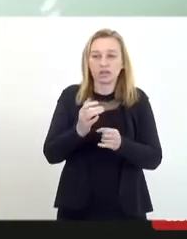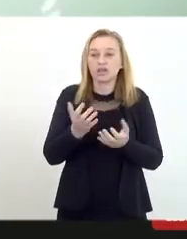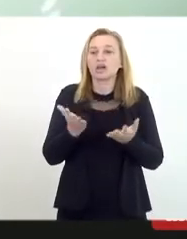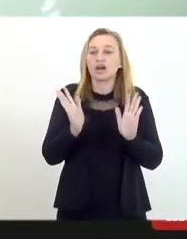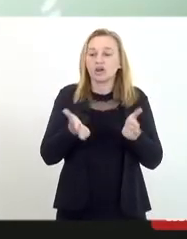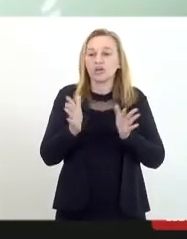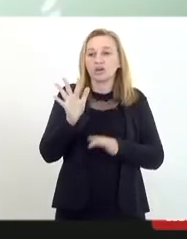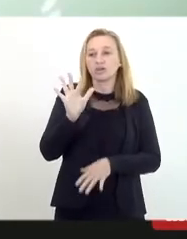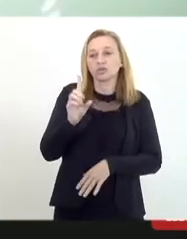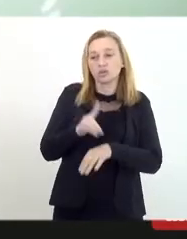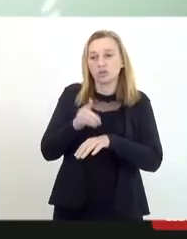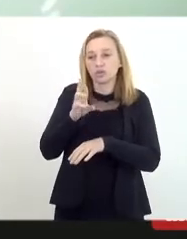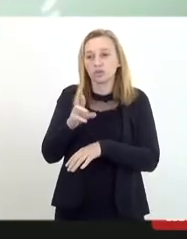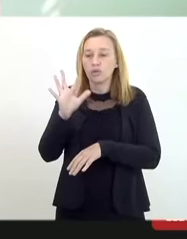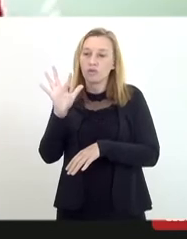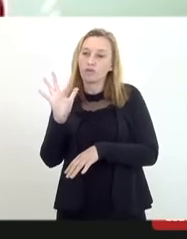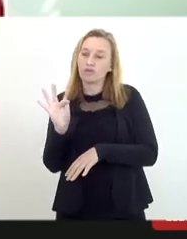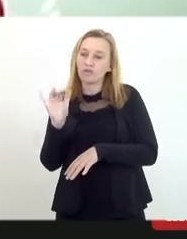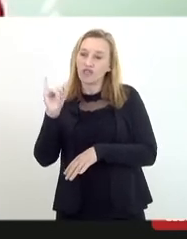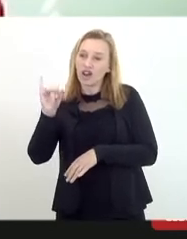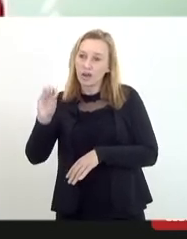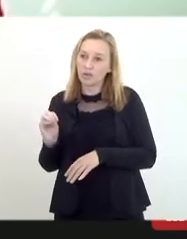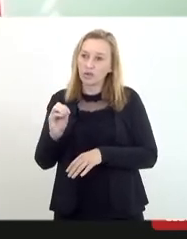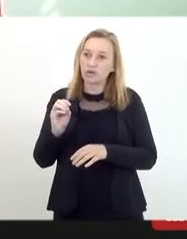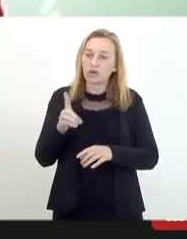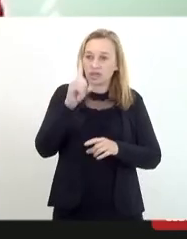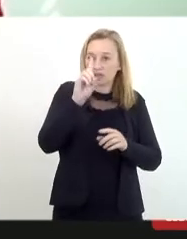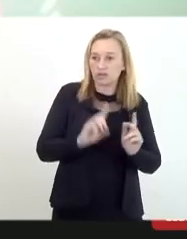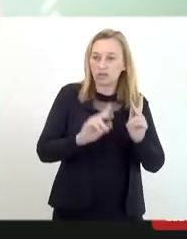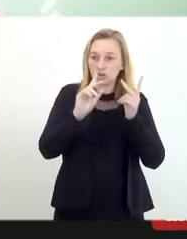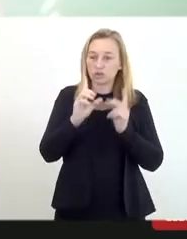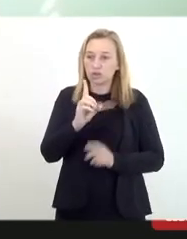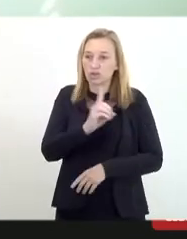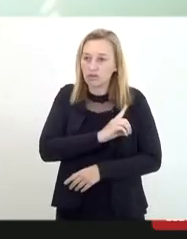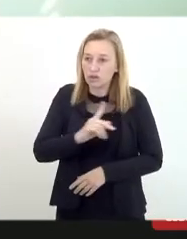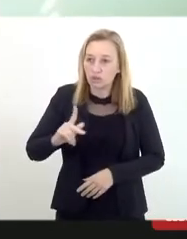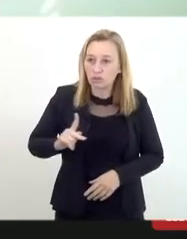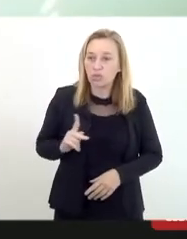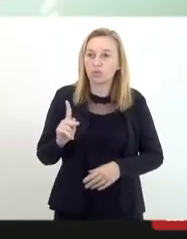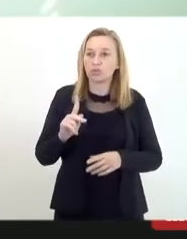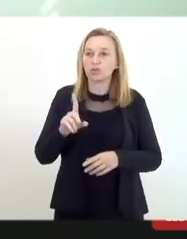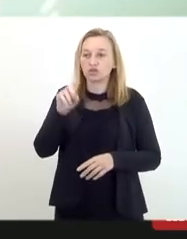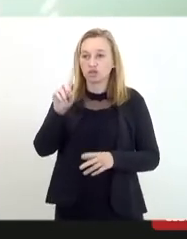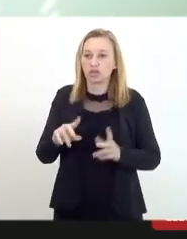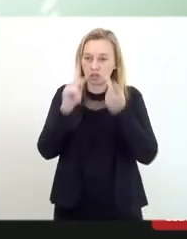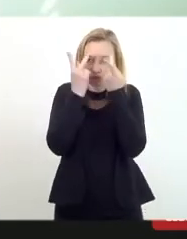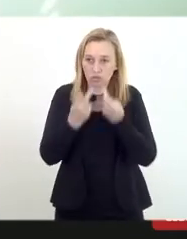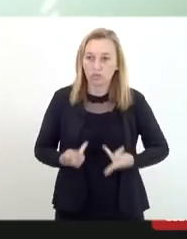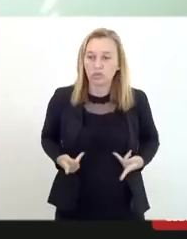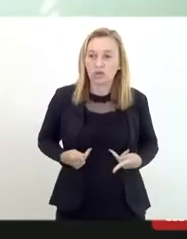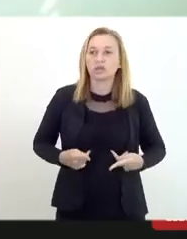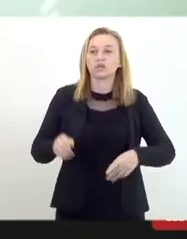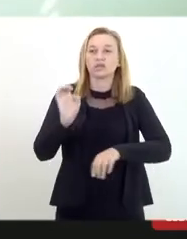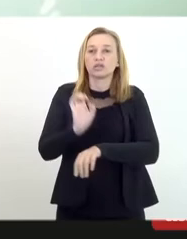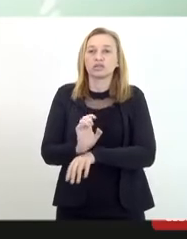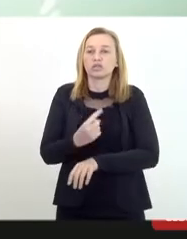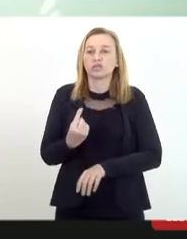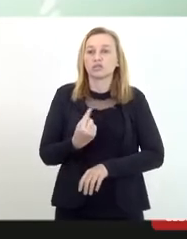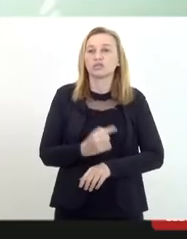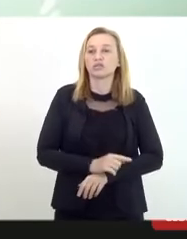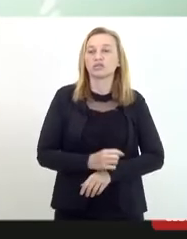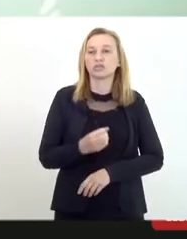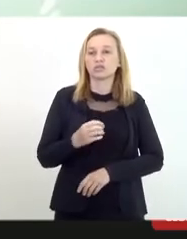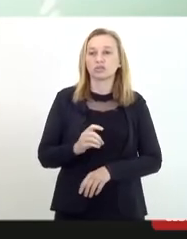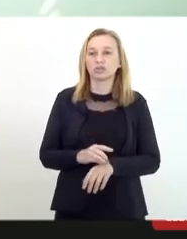Amado, que é defensor público, coordenador do Núcleo de Direitos Humanos da Defensoria Pública do nosso Estado. Doutor